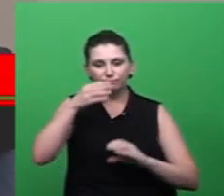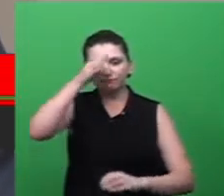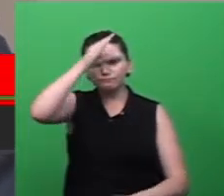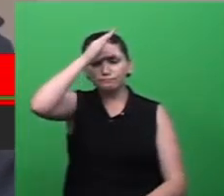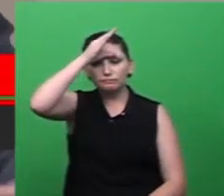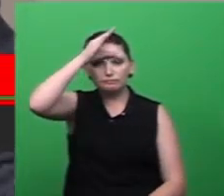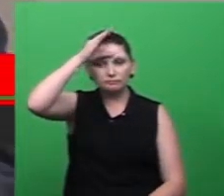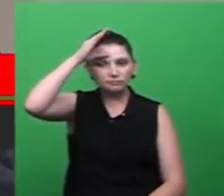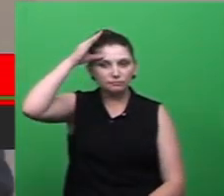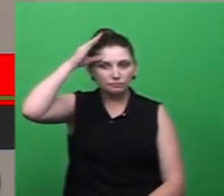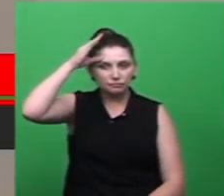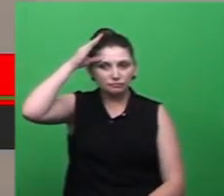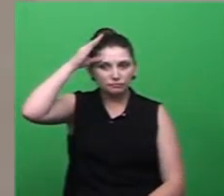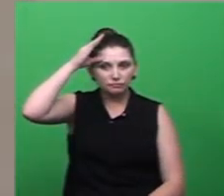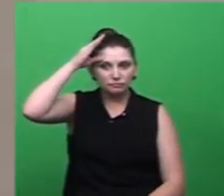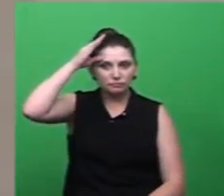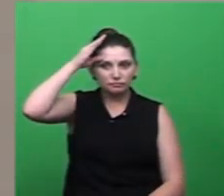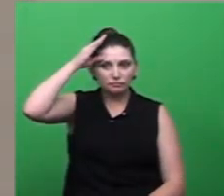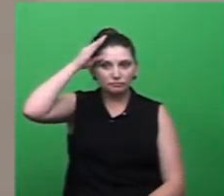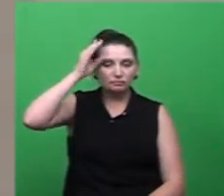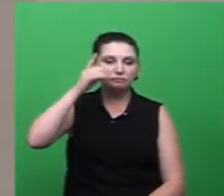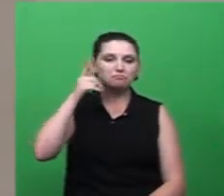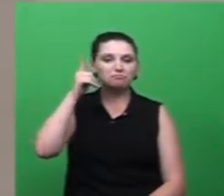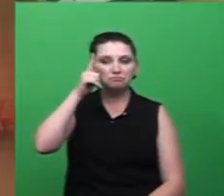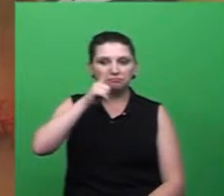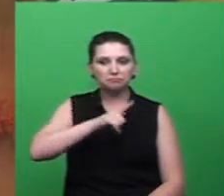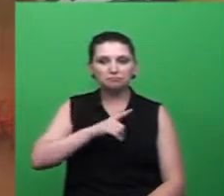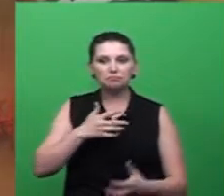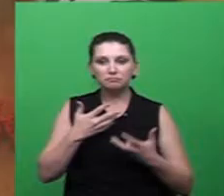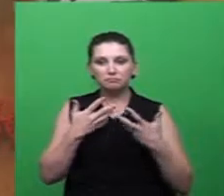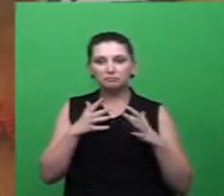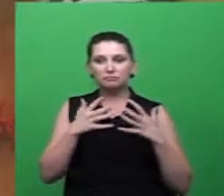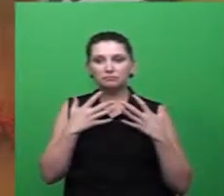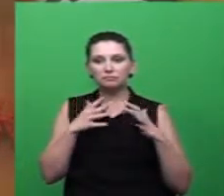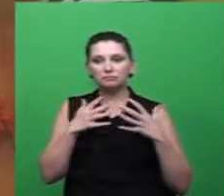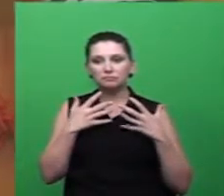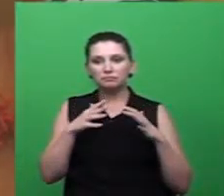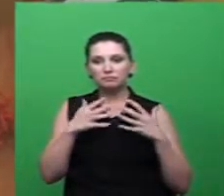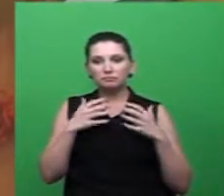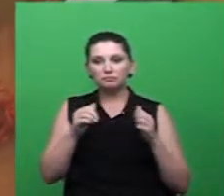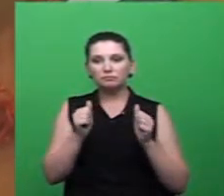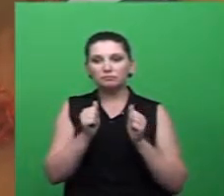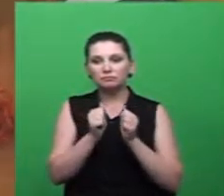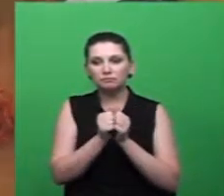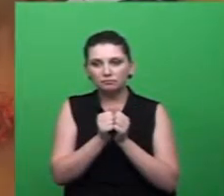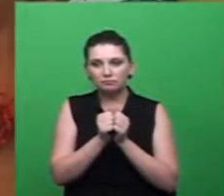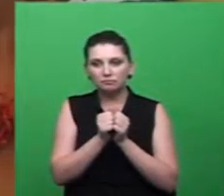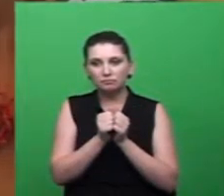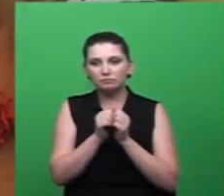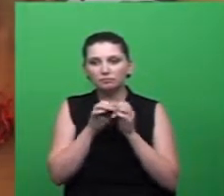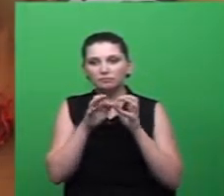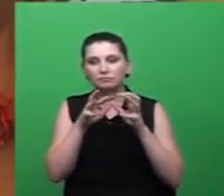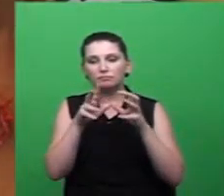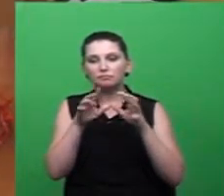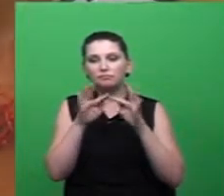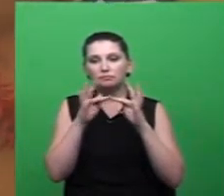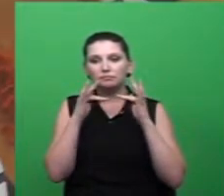Vereadores de Criciúma tenha a oportunidade de aplaudi-lo, juntamente com seus familiares,